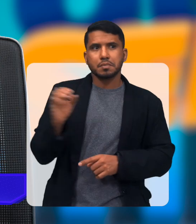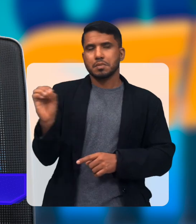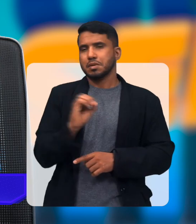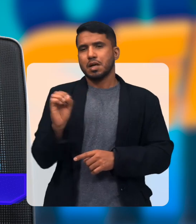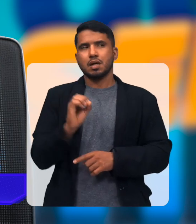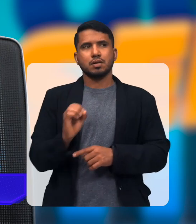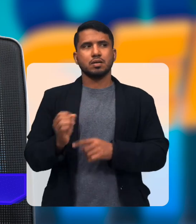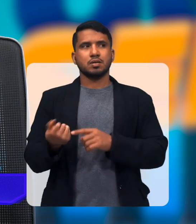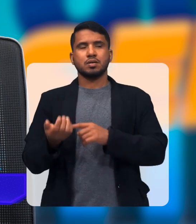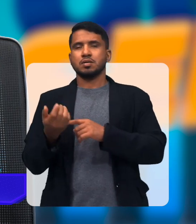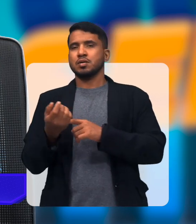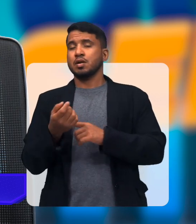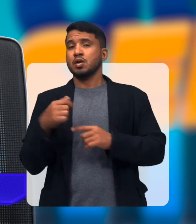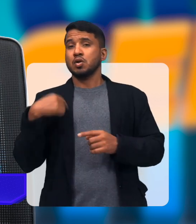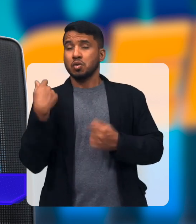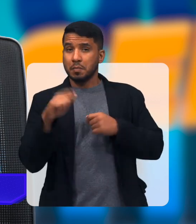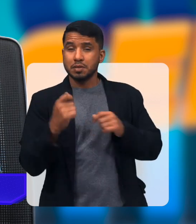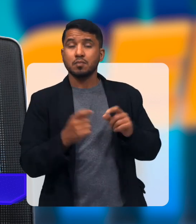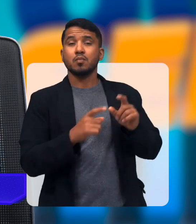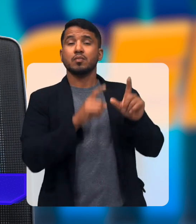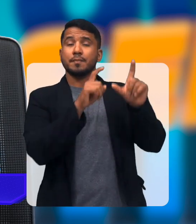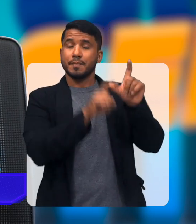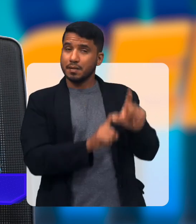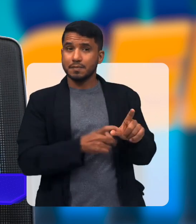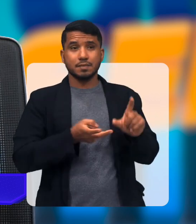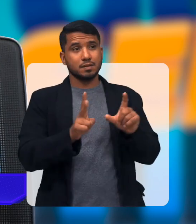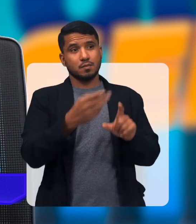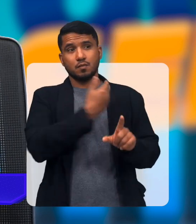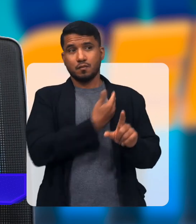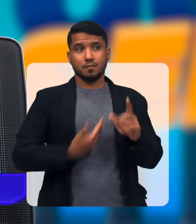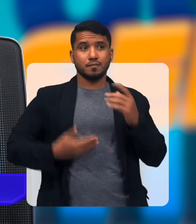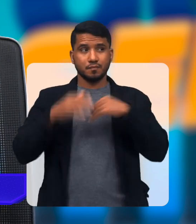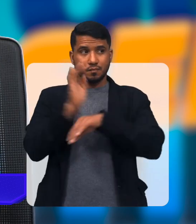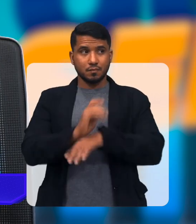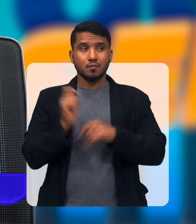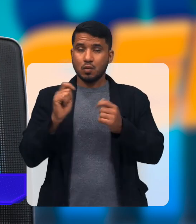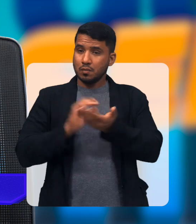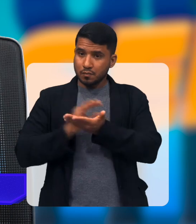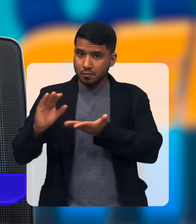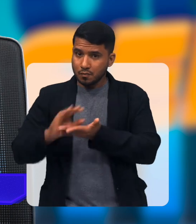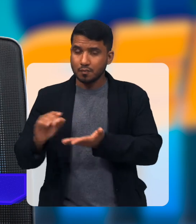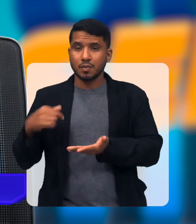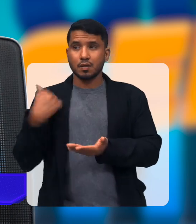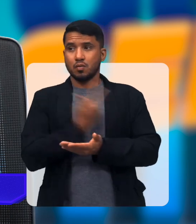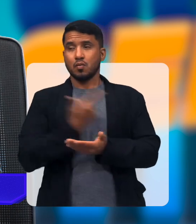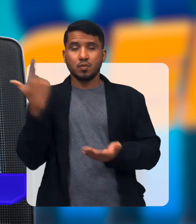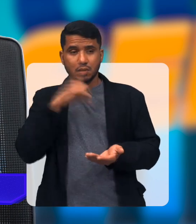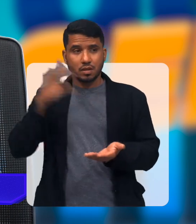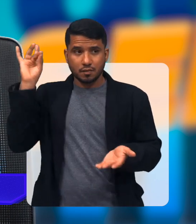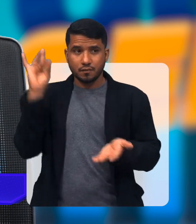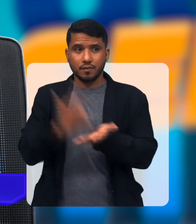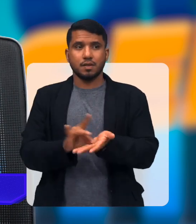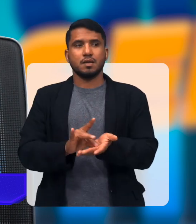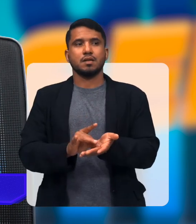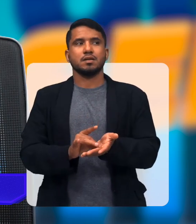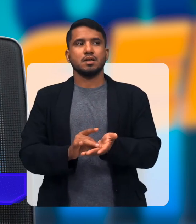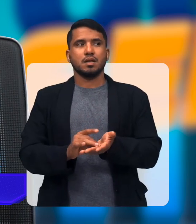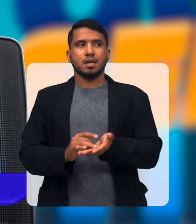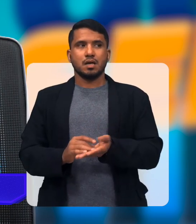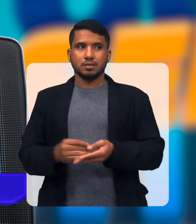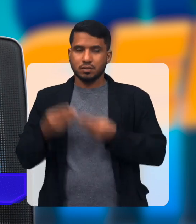recebemos nenhum repasse No caso, nós dependemos do governo do Estado Para que isso aconteça E a gente possa